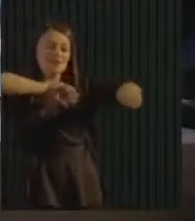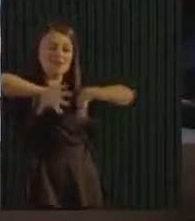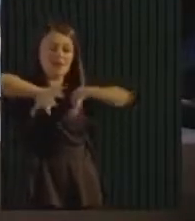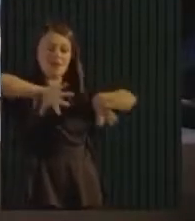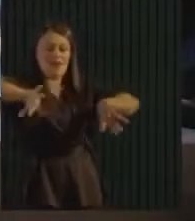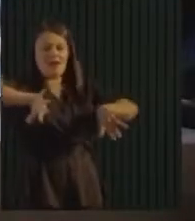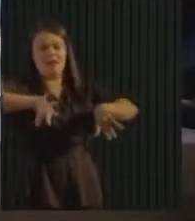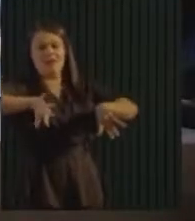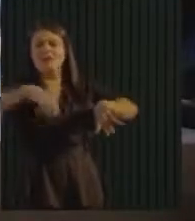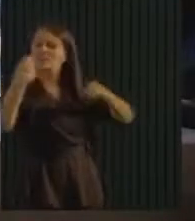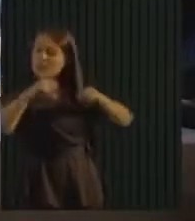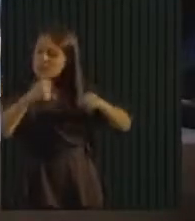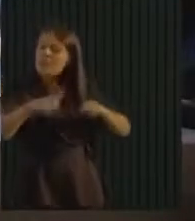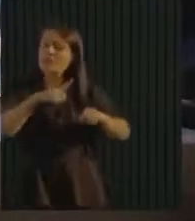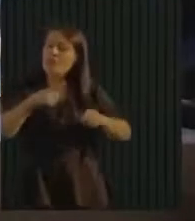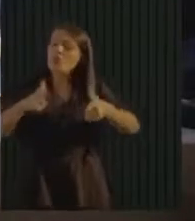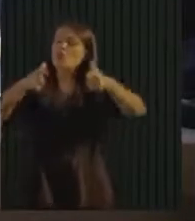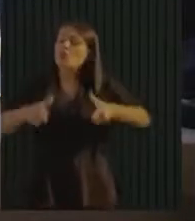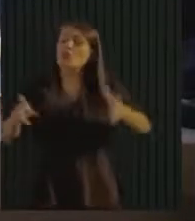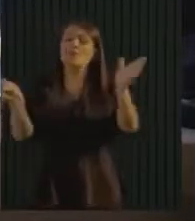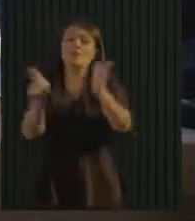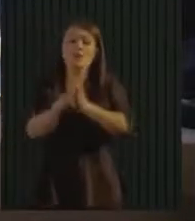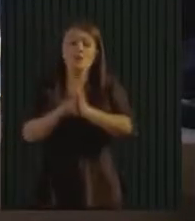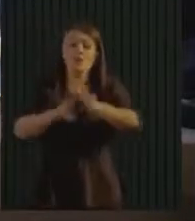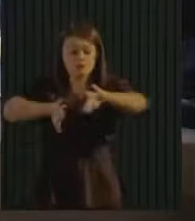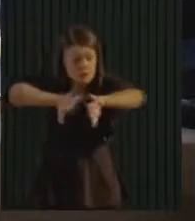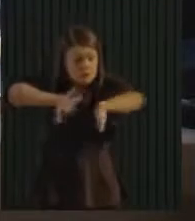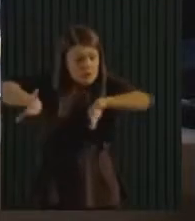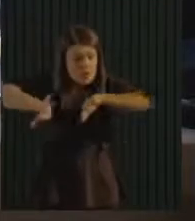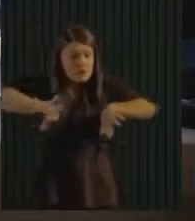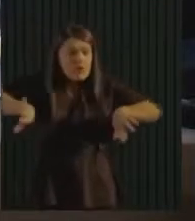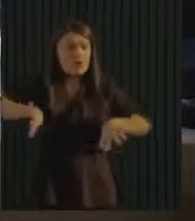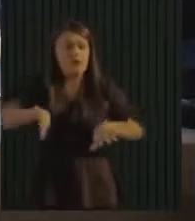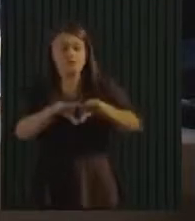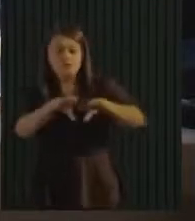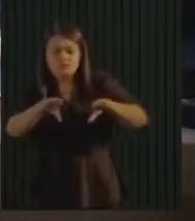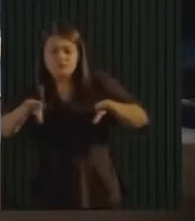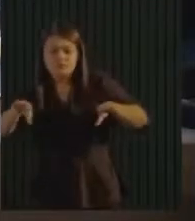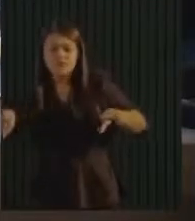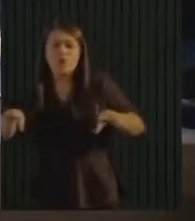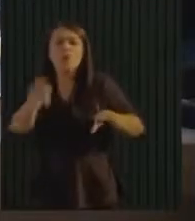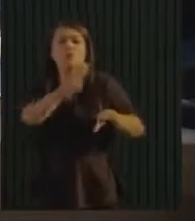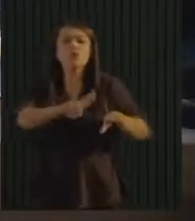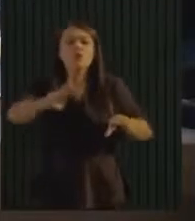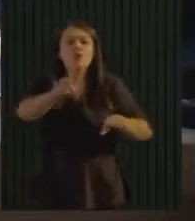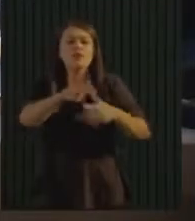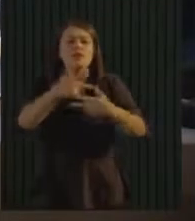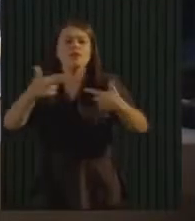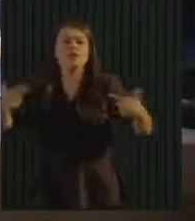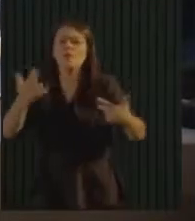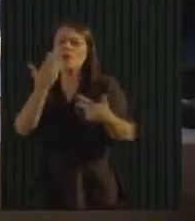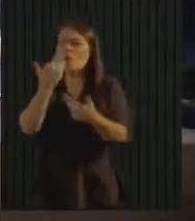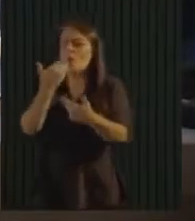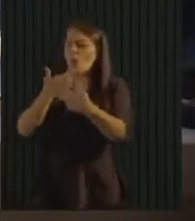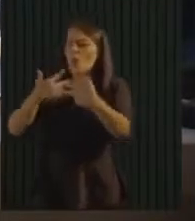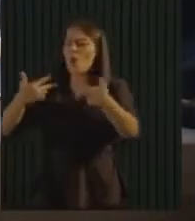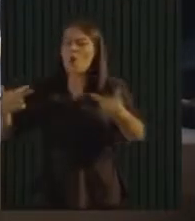modelo a ser superado. Onde a gente quer chegar? Num modelo que a compostagem vem para a gente mostrar.